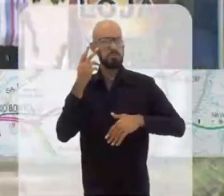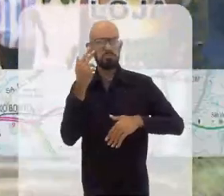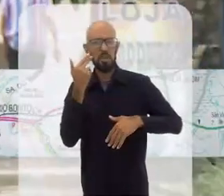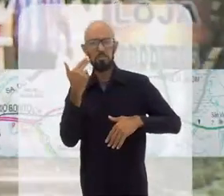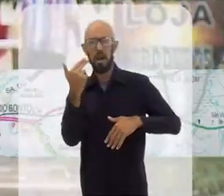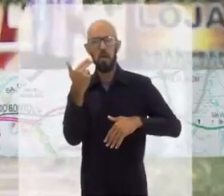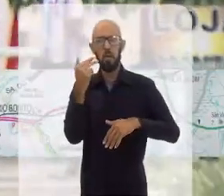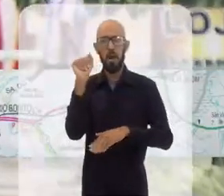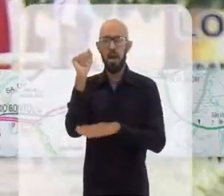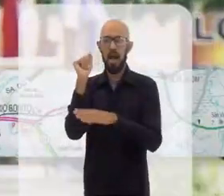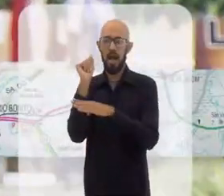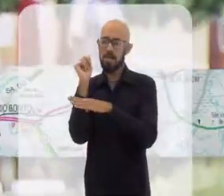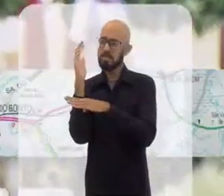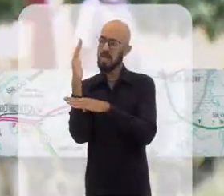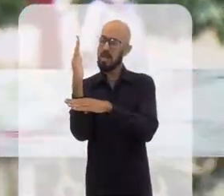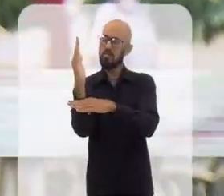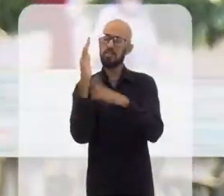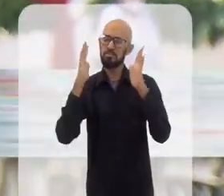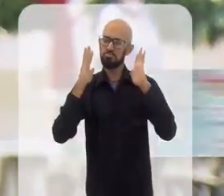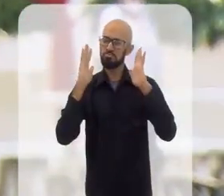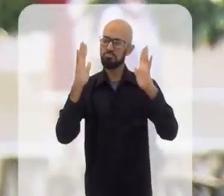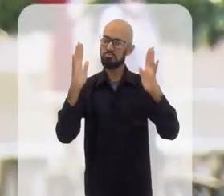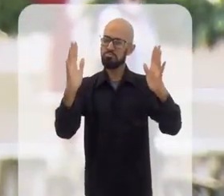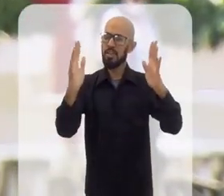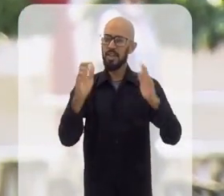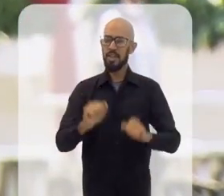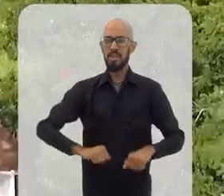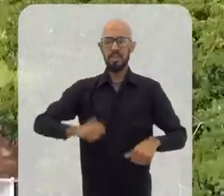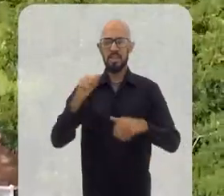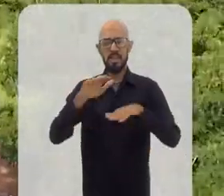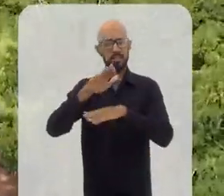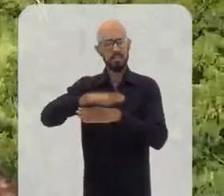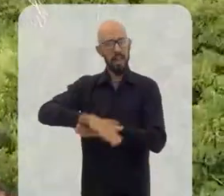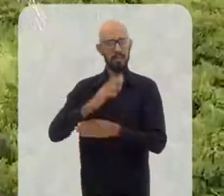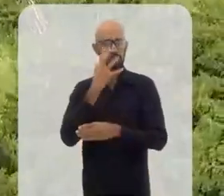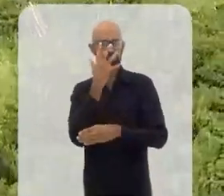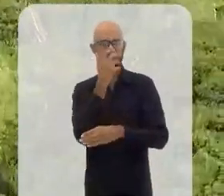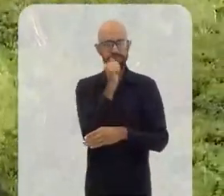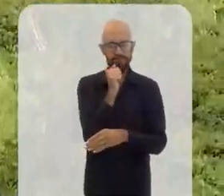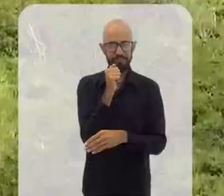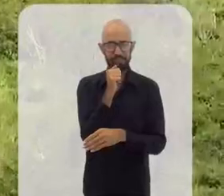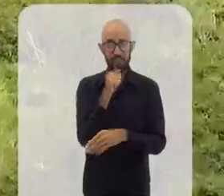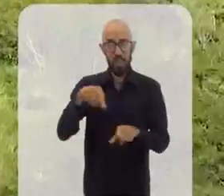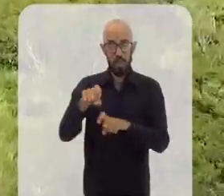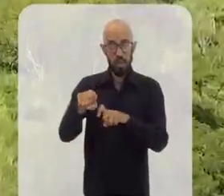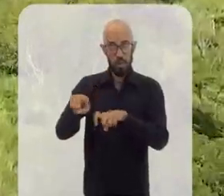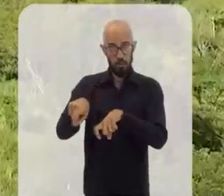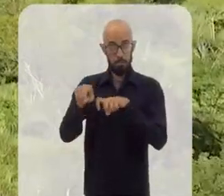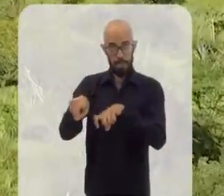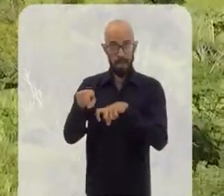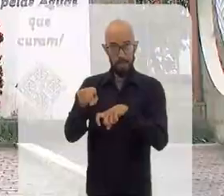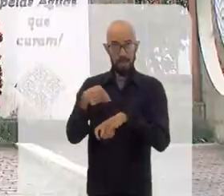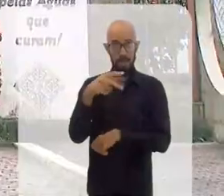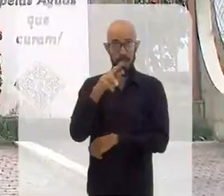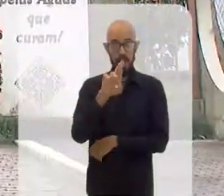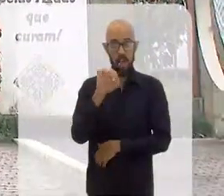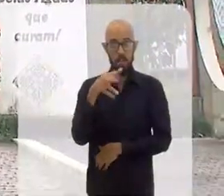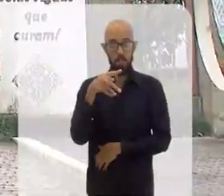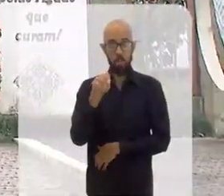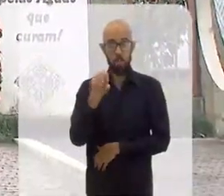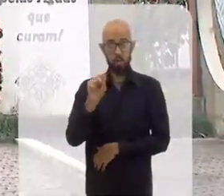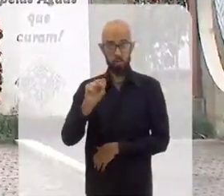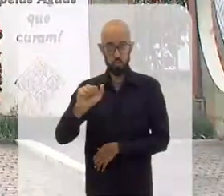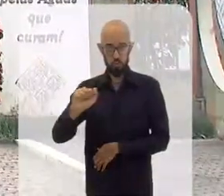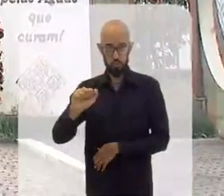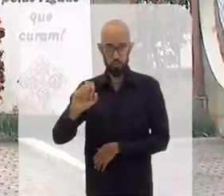plantadas em fileiras. E os finais de tarde são encantadores. O Parque Raposo, no distrito de Raposo, é um parque de